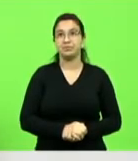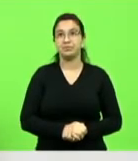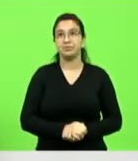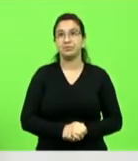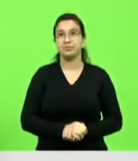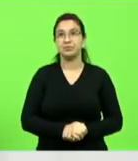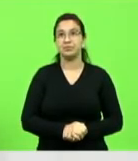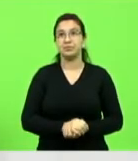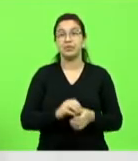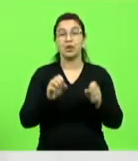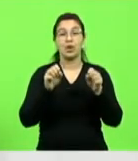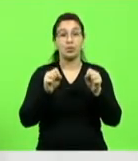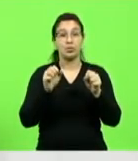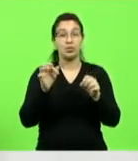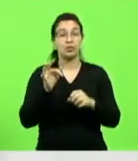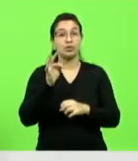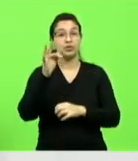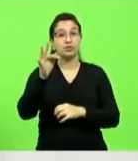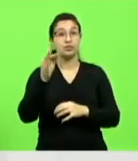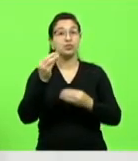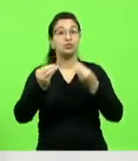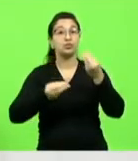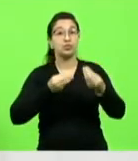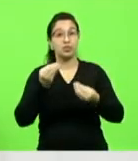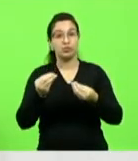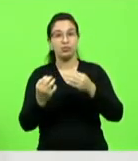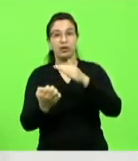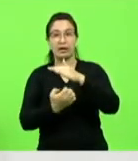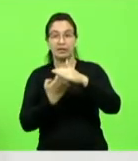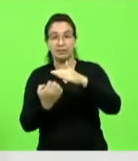de grandes empresas